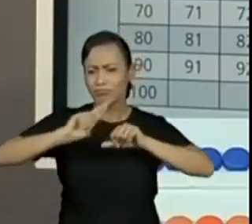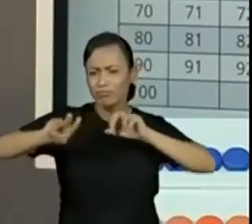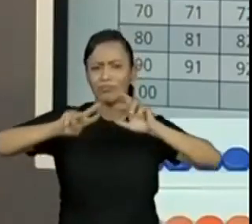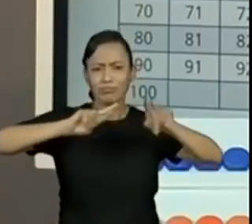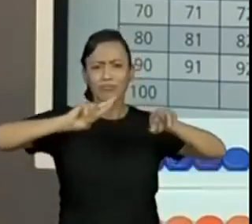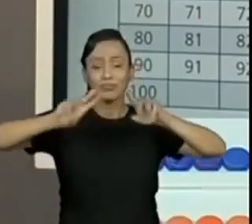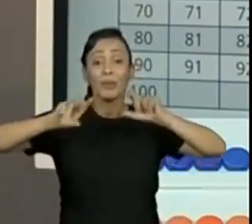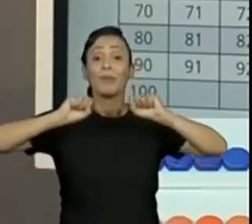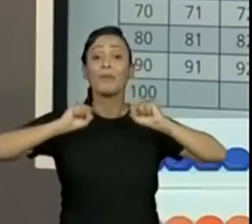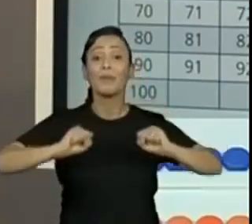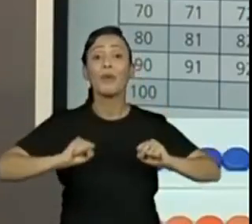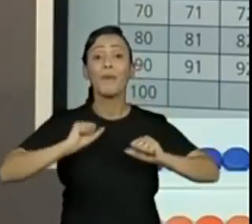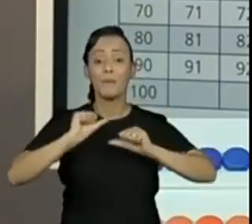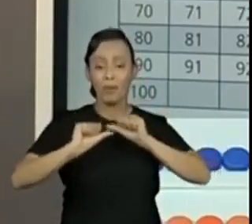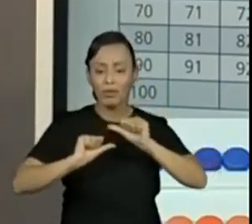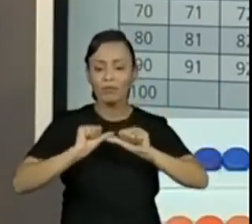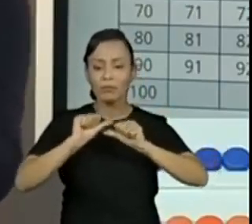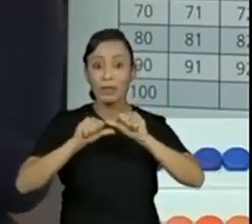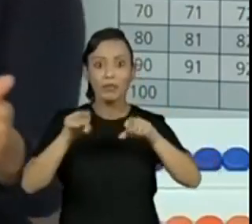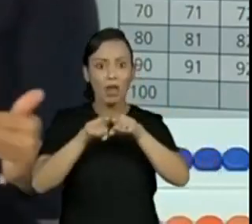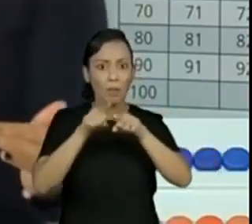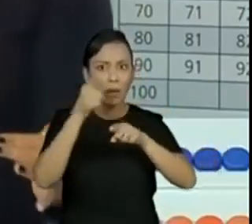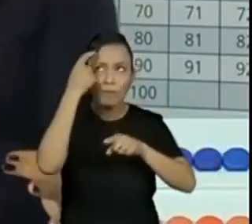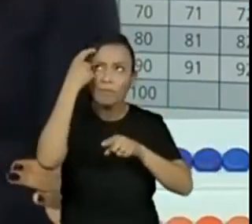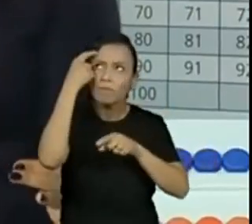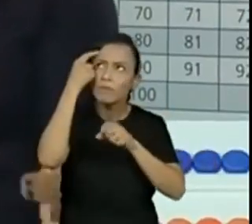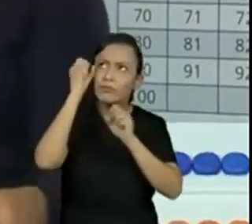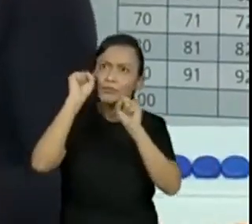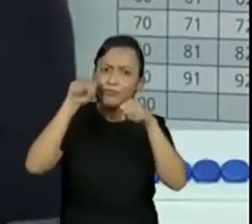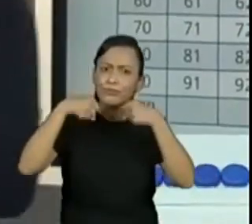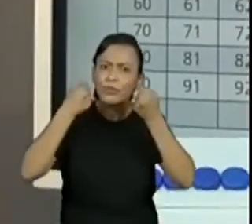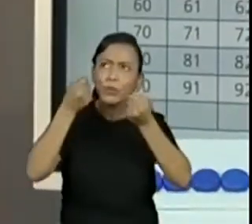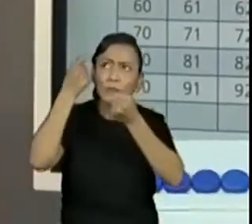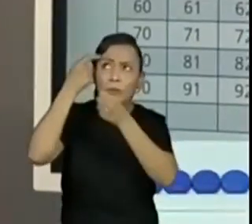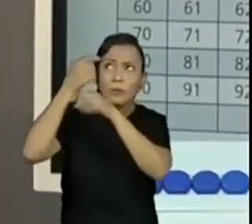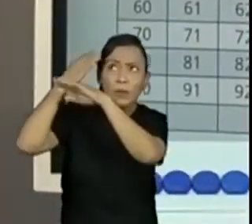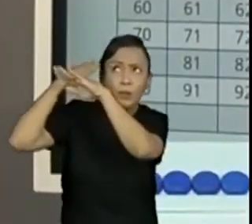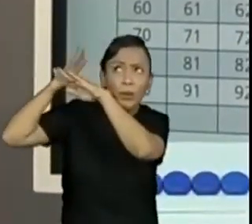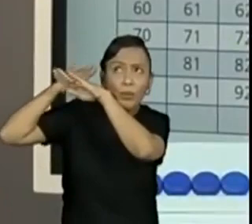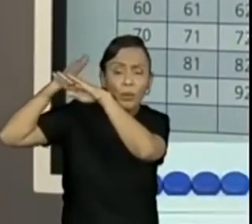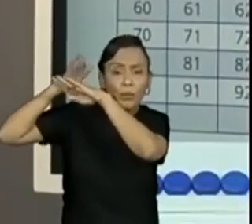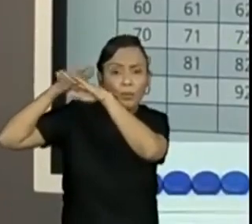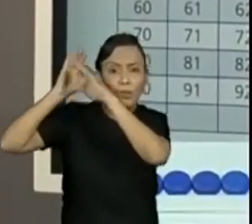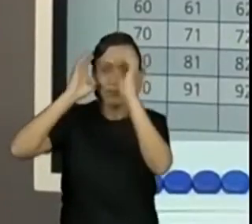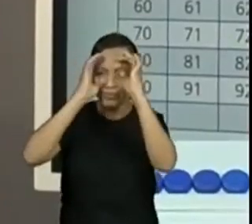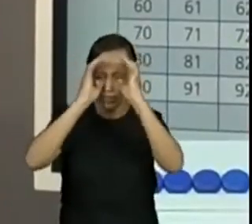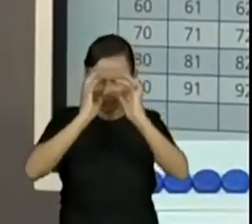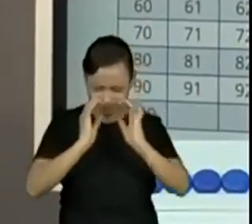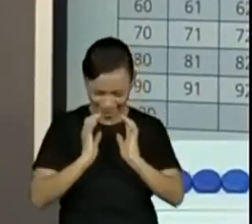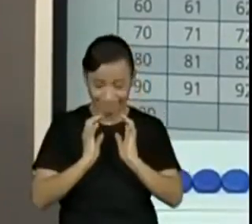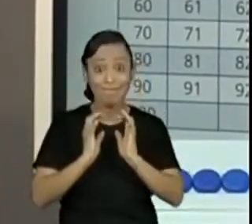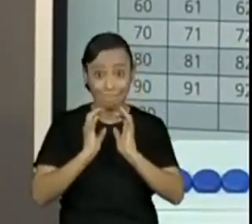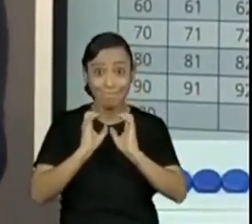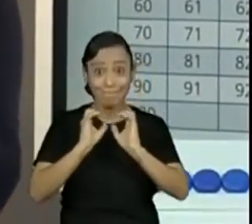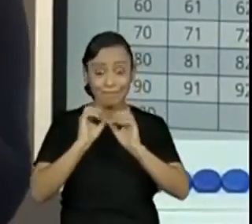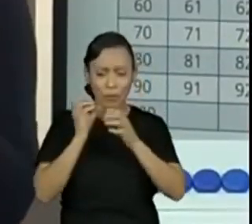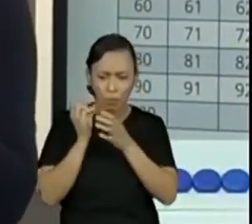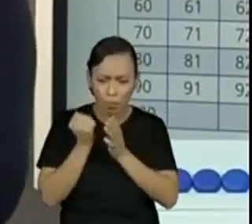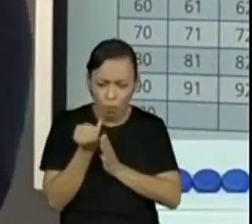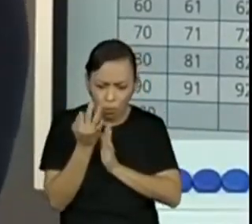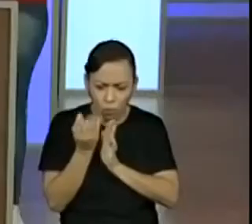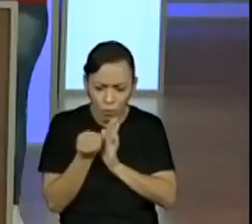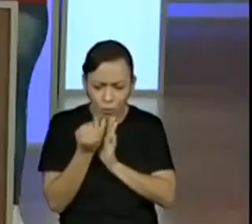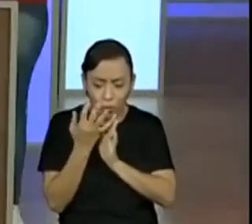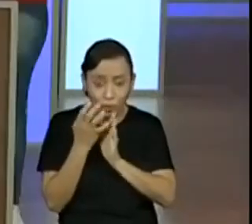vou usando a estratégia de guardar na cabeça, de primeiro fazer com as dezenas e depois ir somando as unidades. Isso